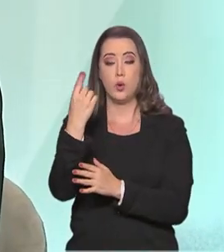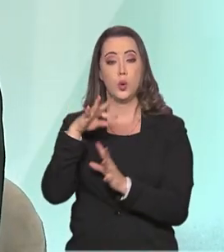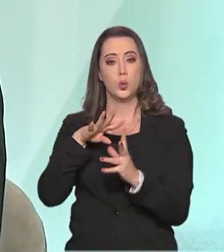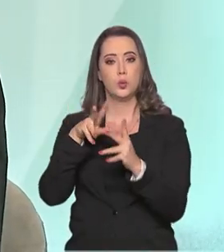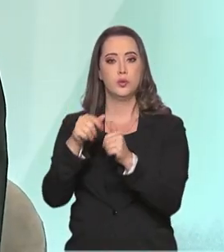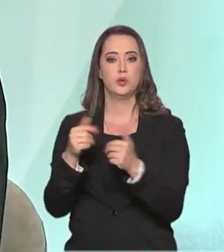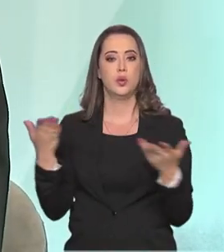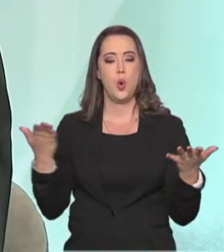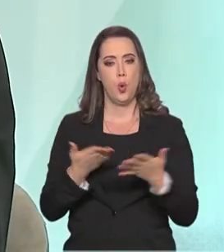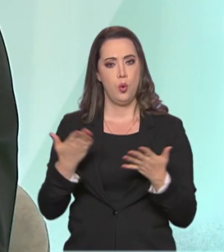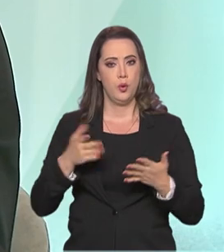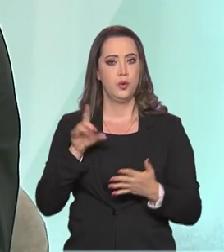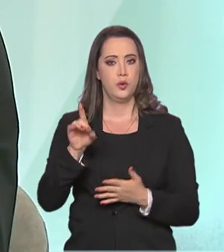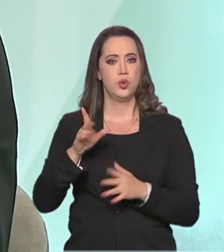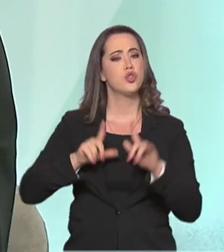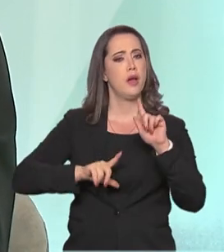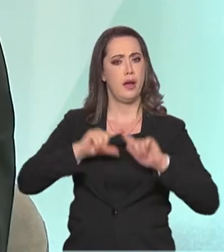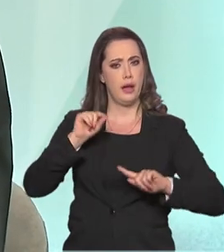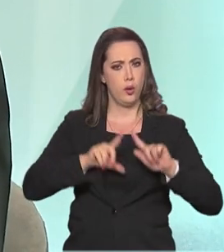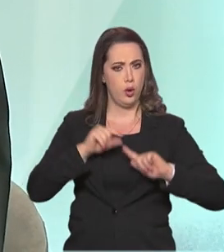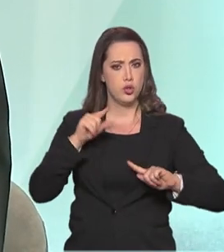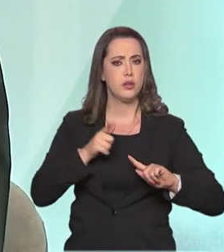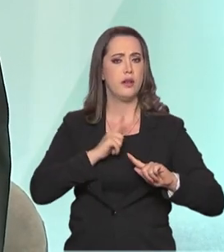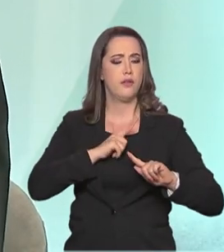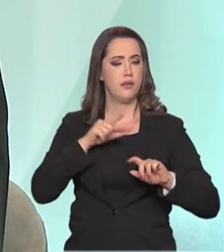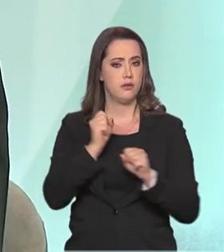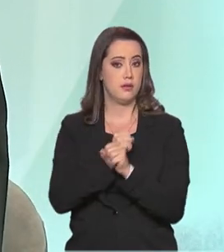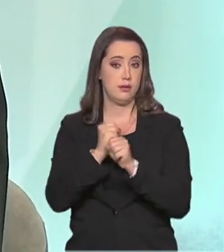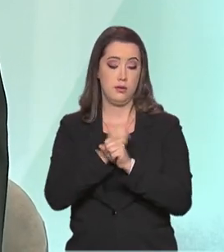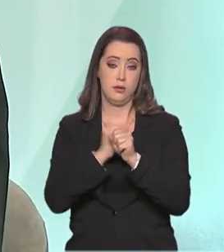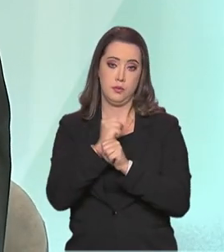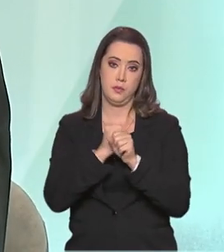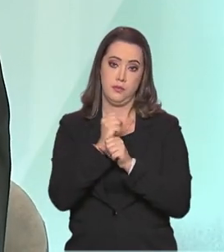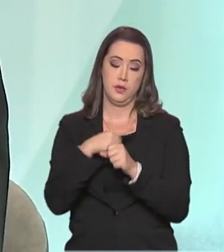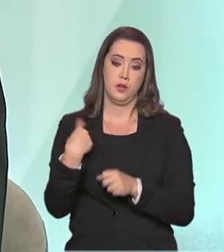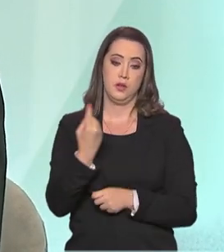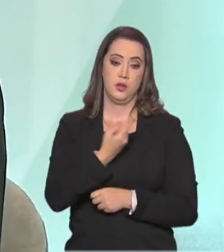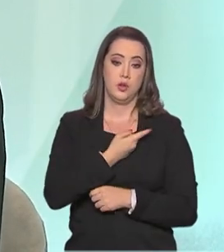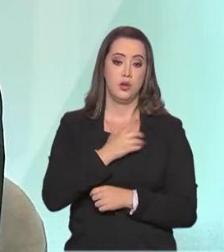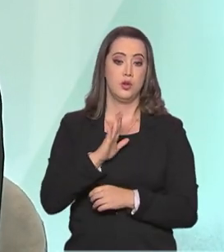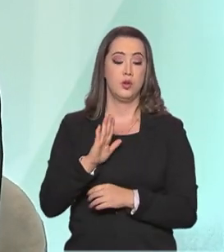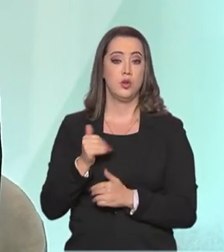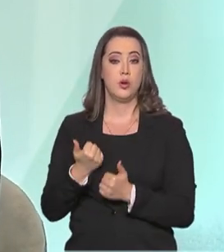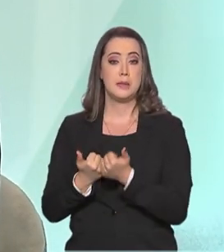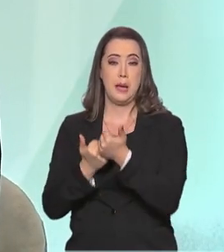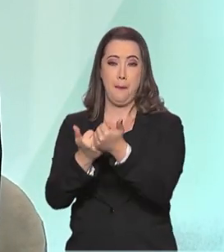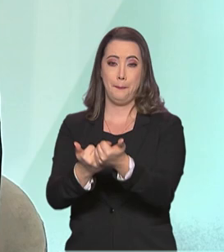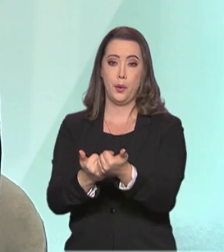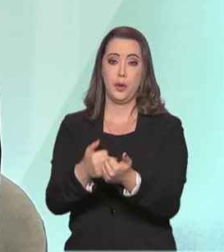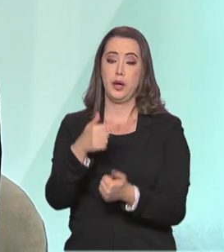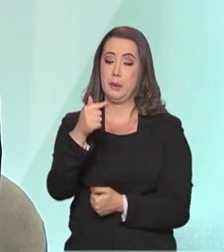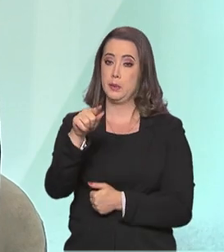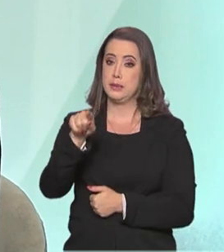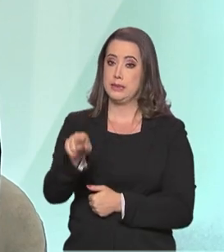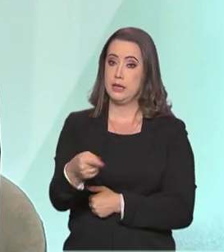hoje o Bolsa Atleta bateu um recorde esse ano, mais uma vez, nós beneficiamos 7